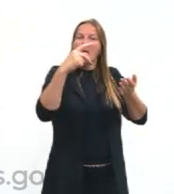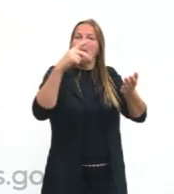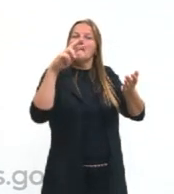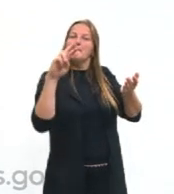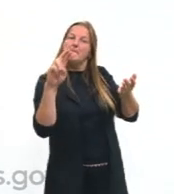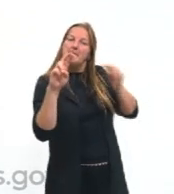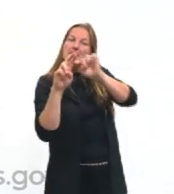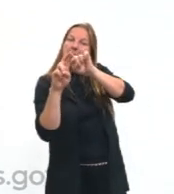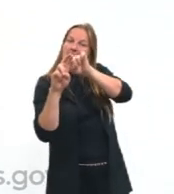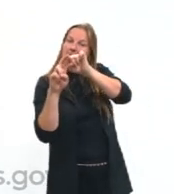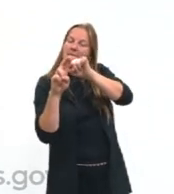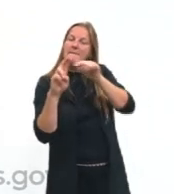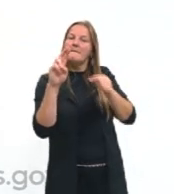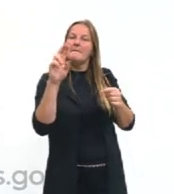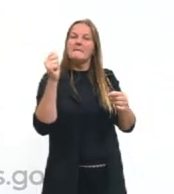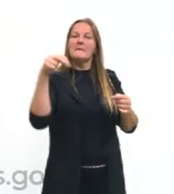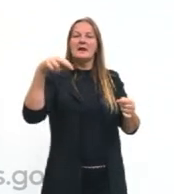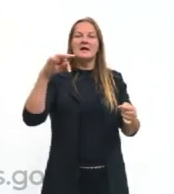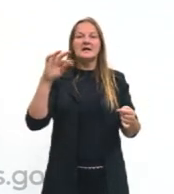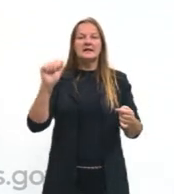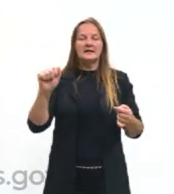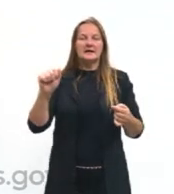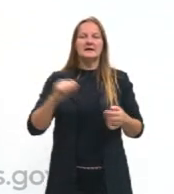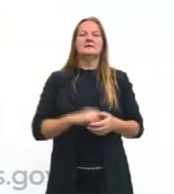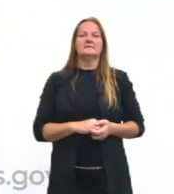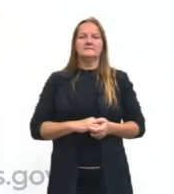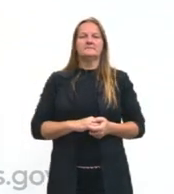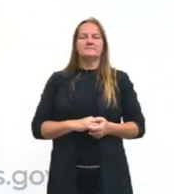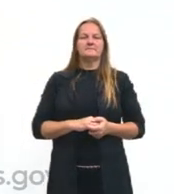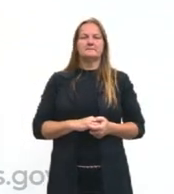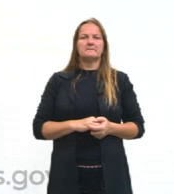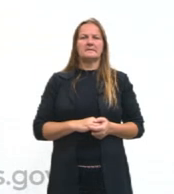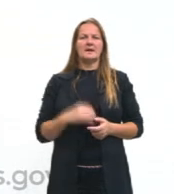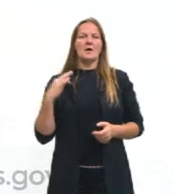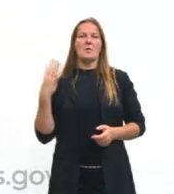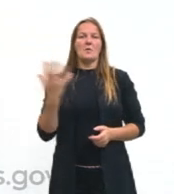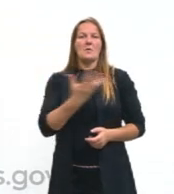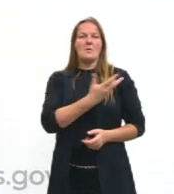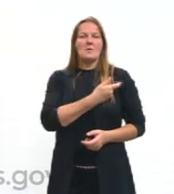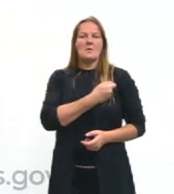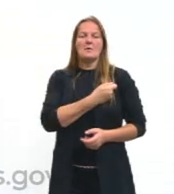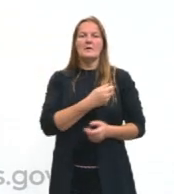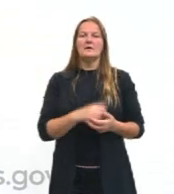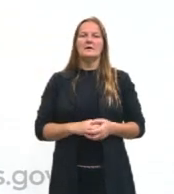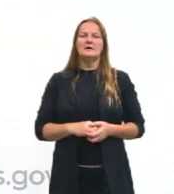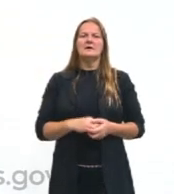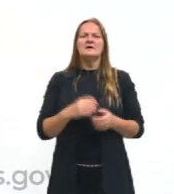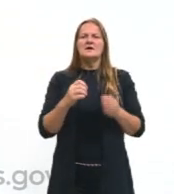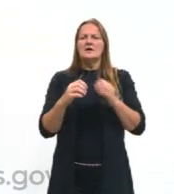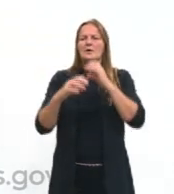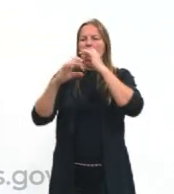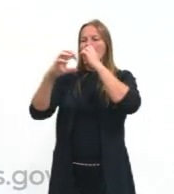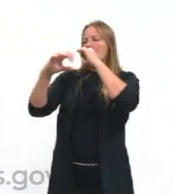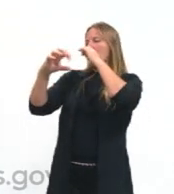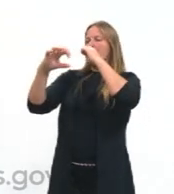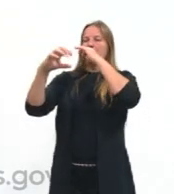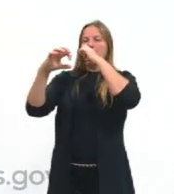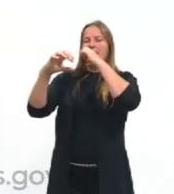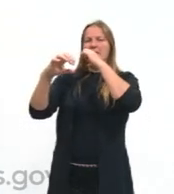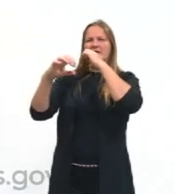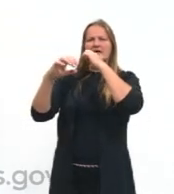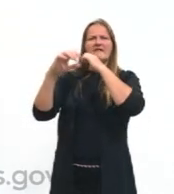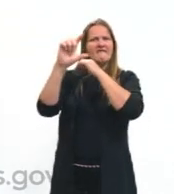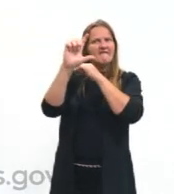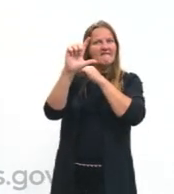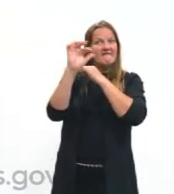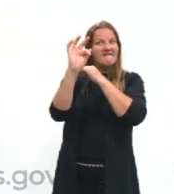em Os Lusíadas. Lá está um Frautas no lugar de Flautas. E o cantor